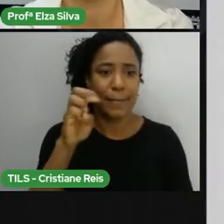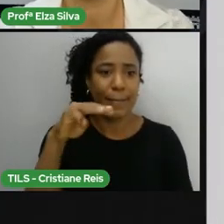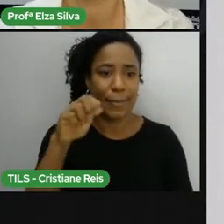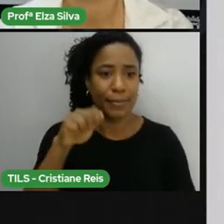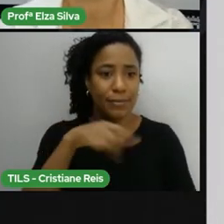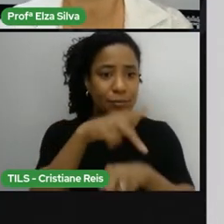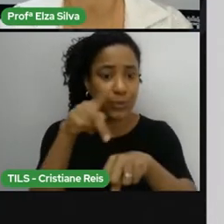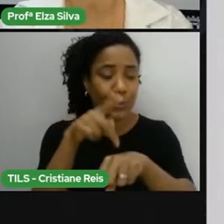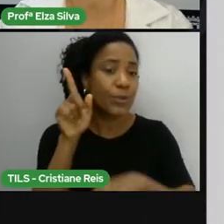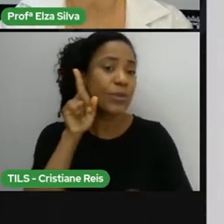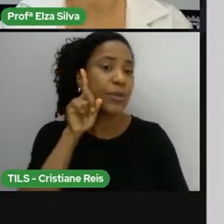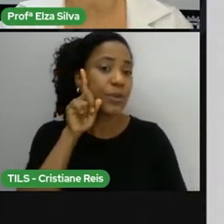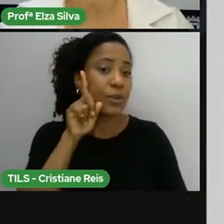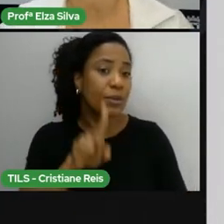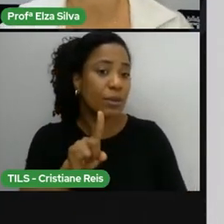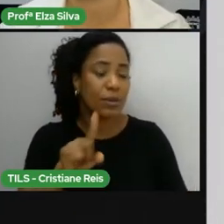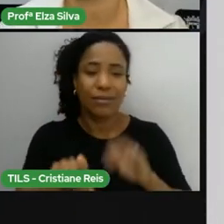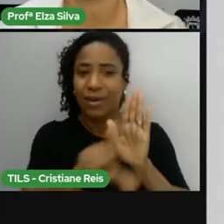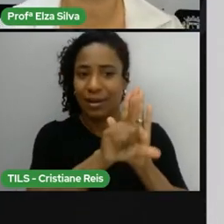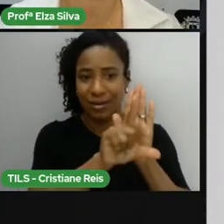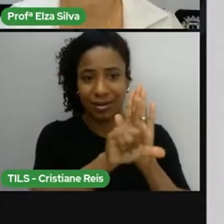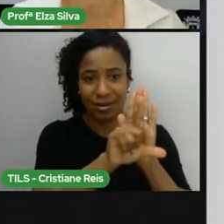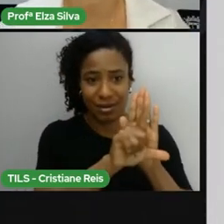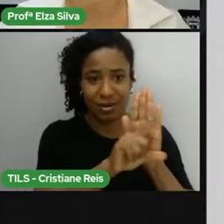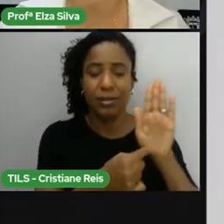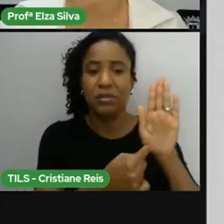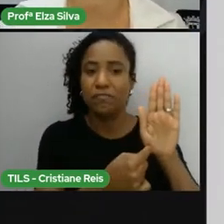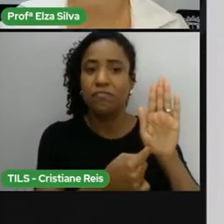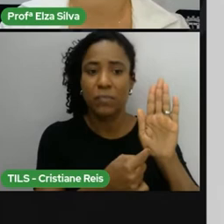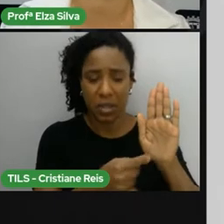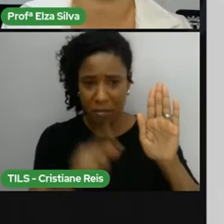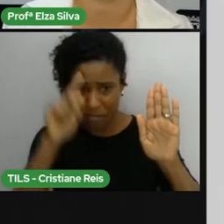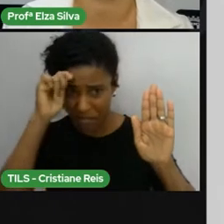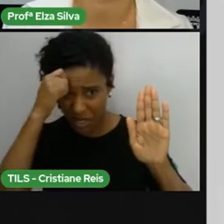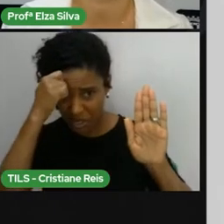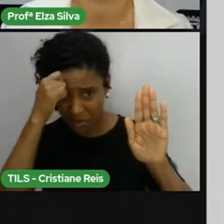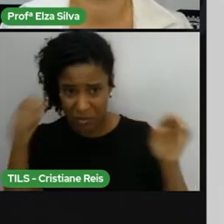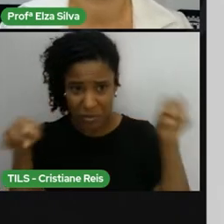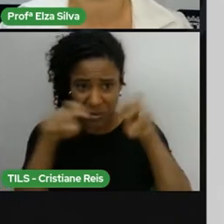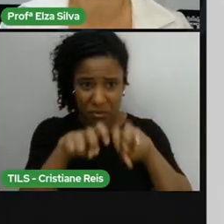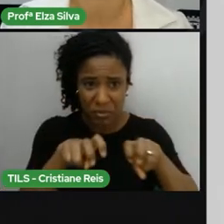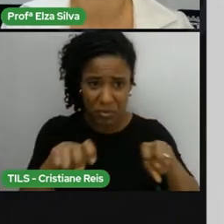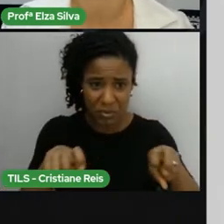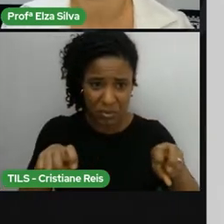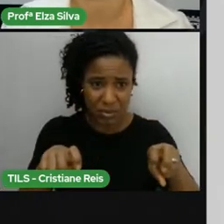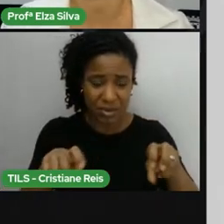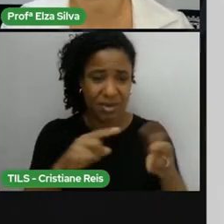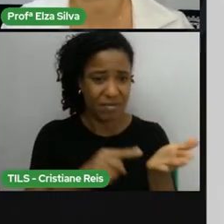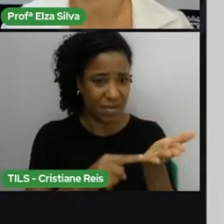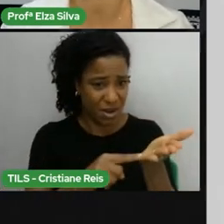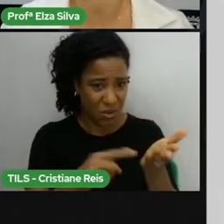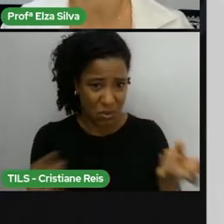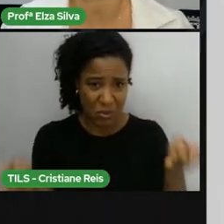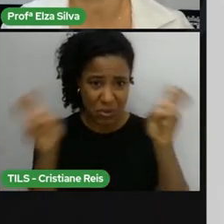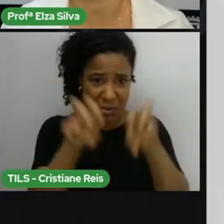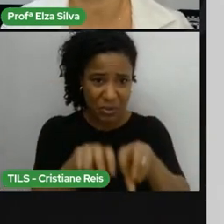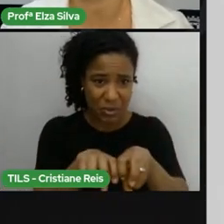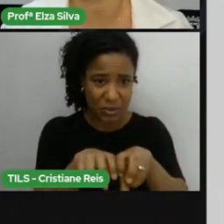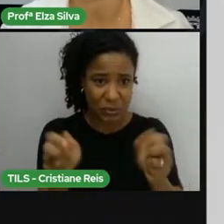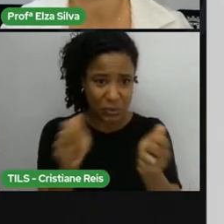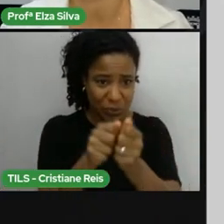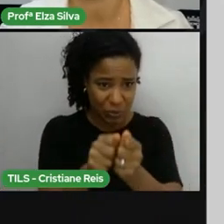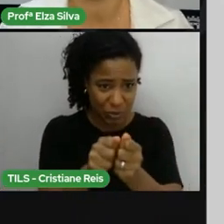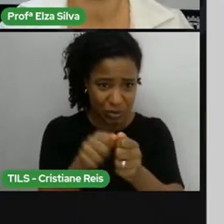lei que não permitia que os negros se sentassem nos mesmos lugares que os brancos dentro dos